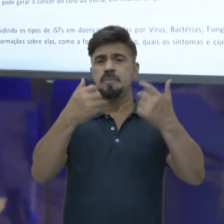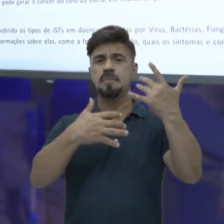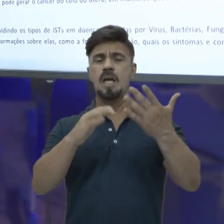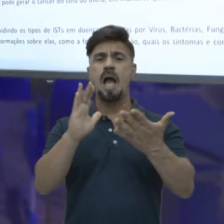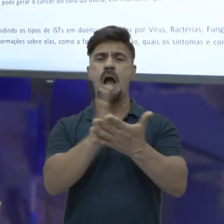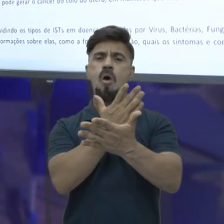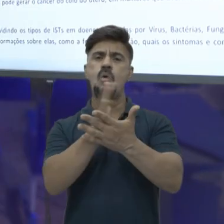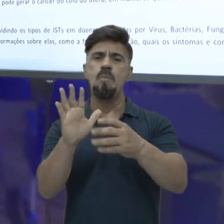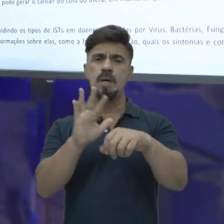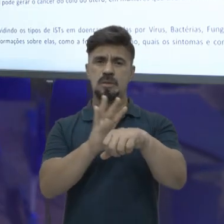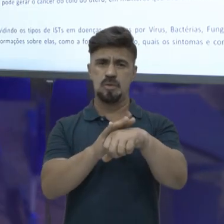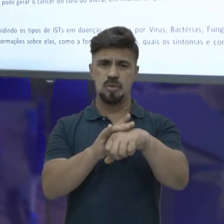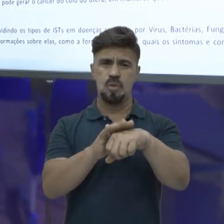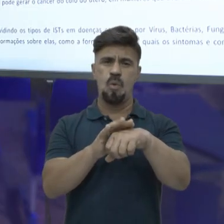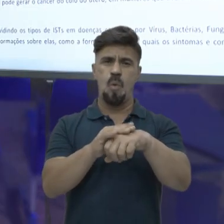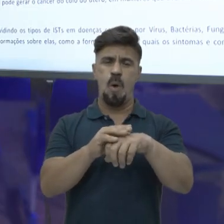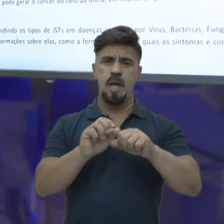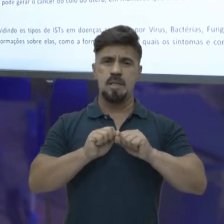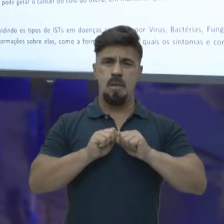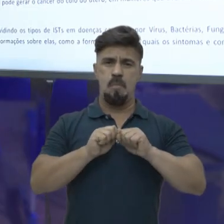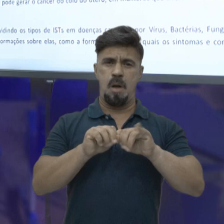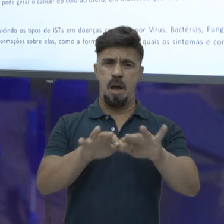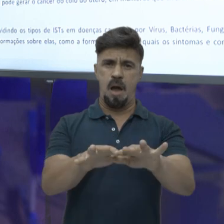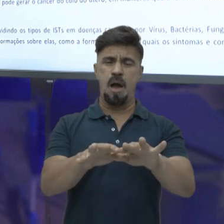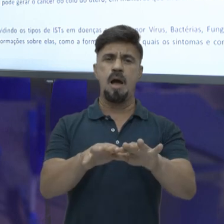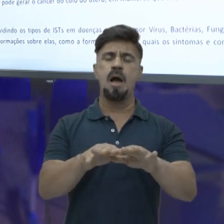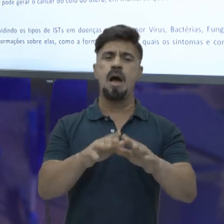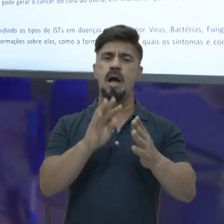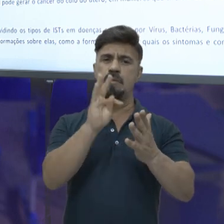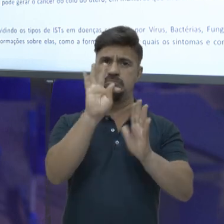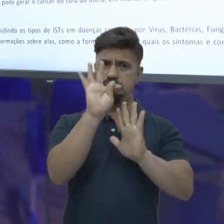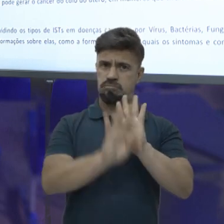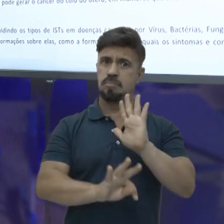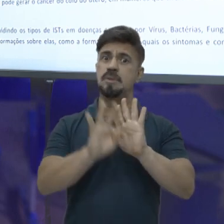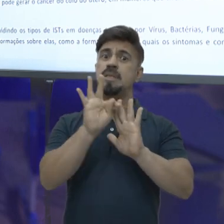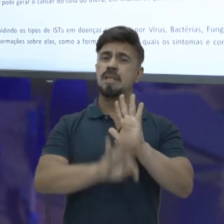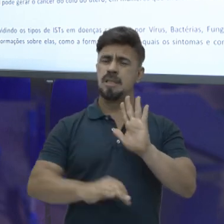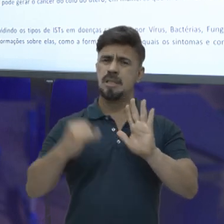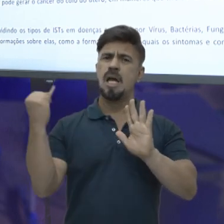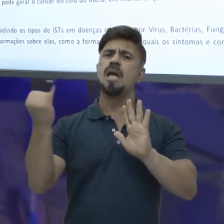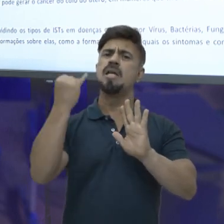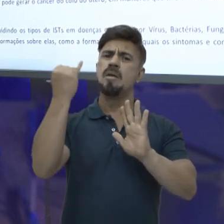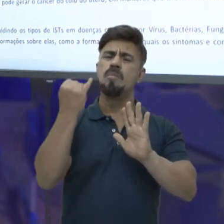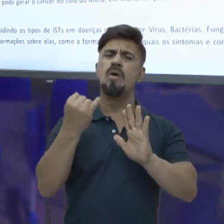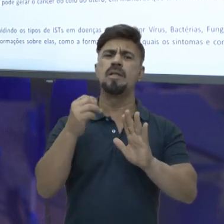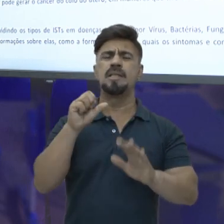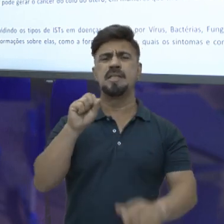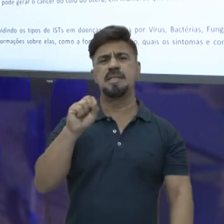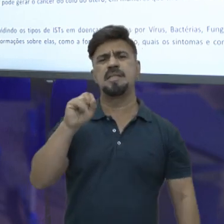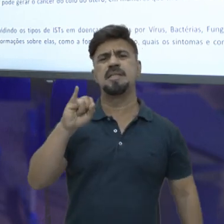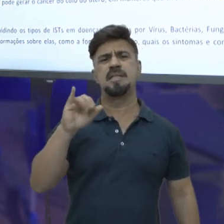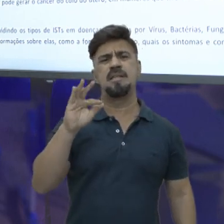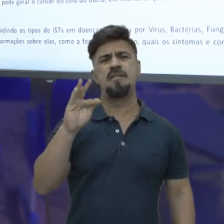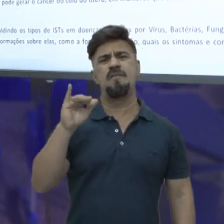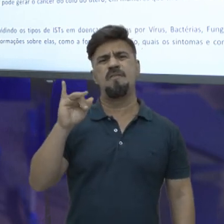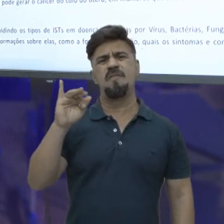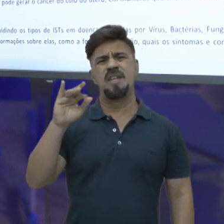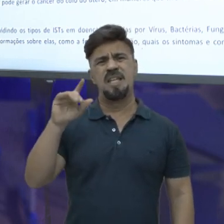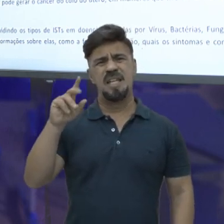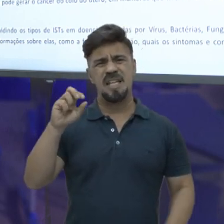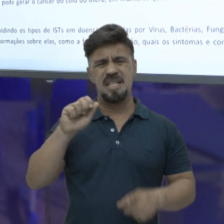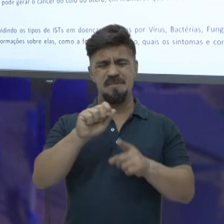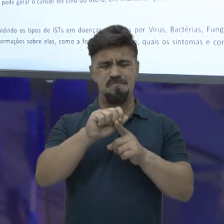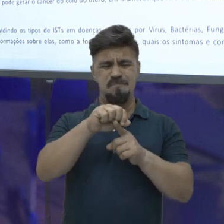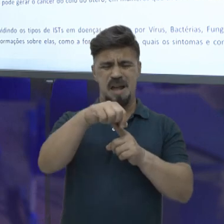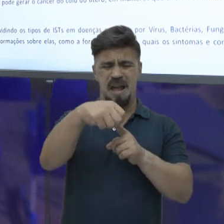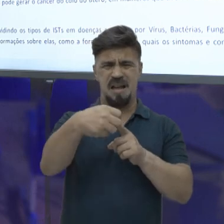doenças sexualmente transmissíveis, então leiam o texto que é muito importante sobre sífilis no Brasil e aí vocês vão entender